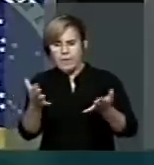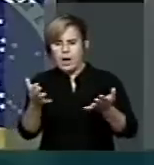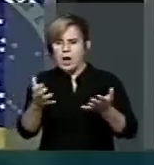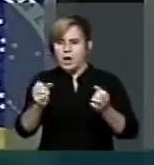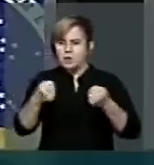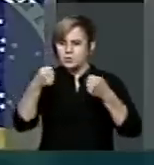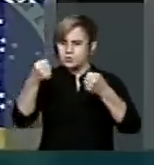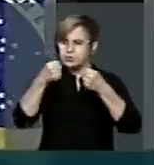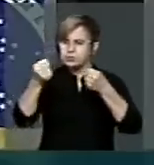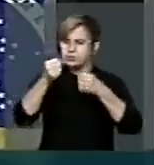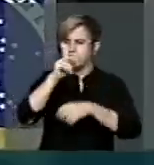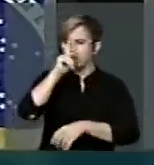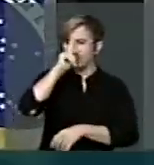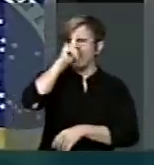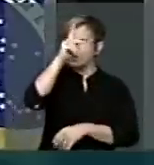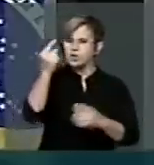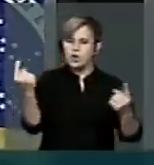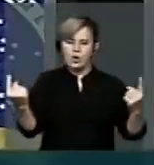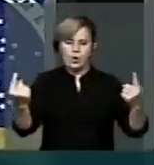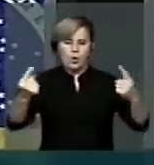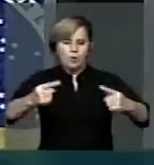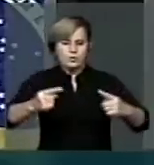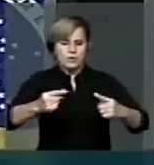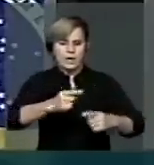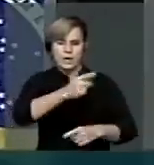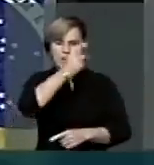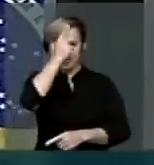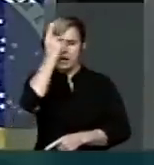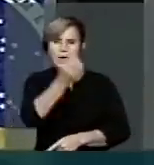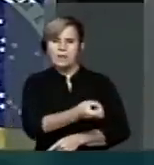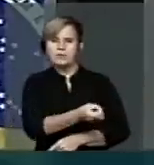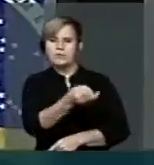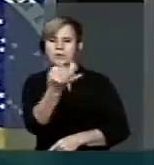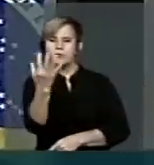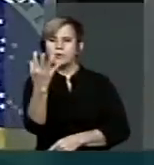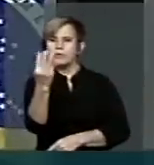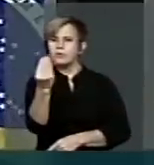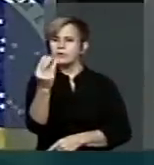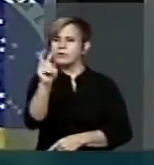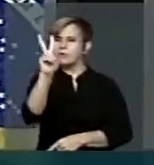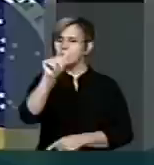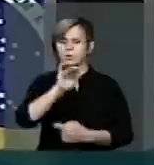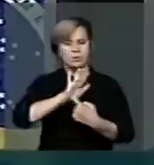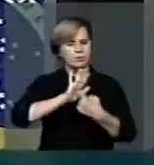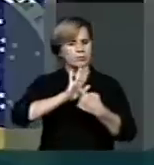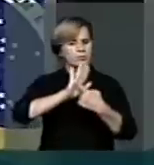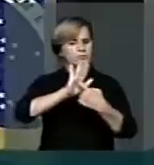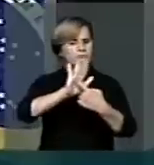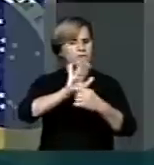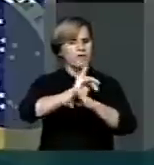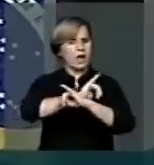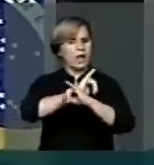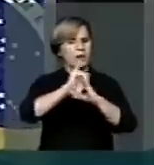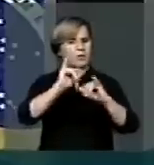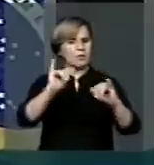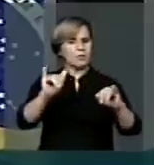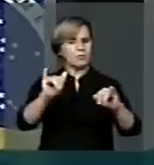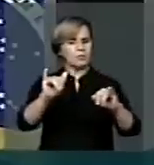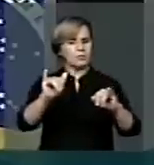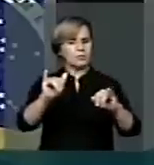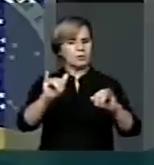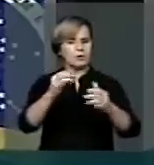forte contra aqueles que muitas vezes se manifestam, utilizando-se de preceitos